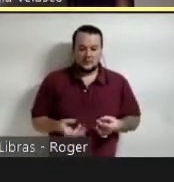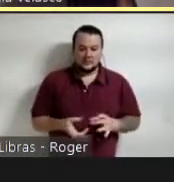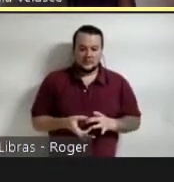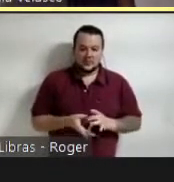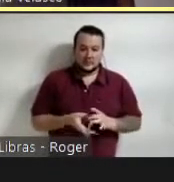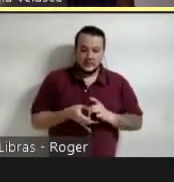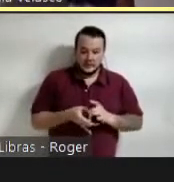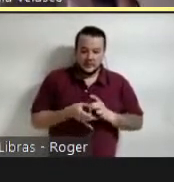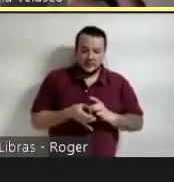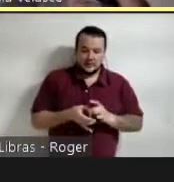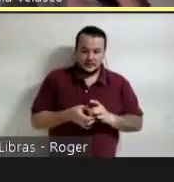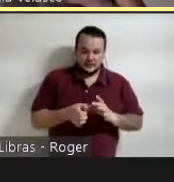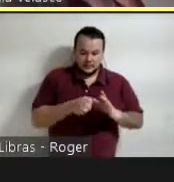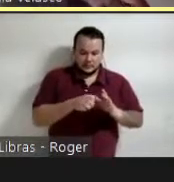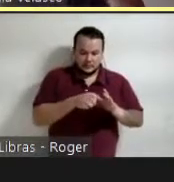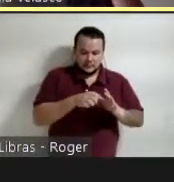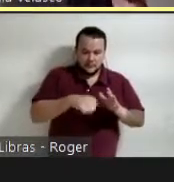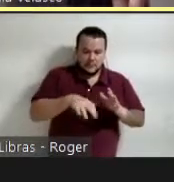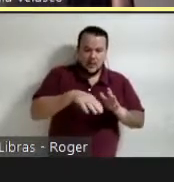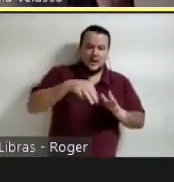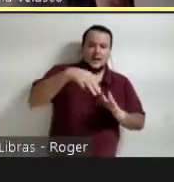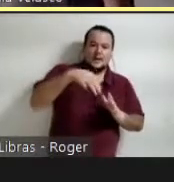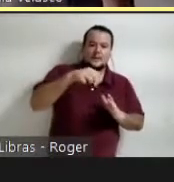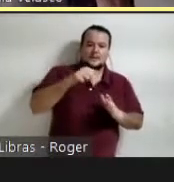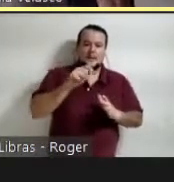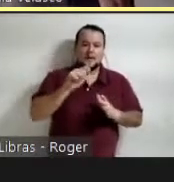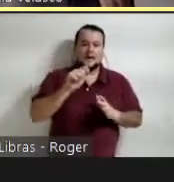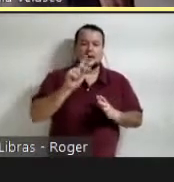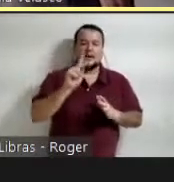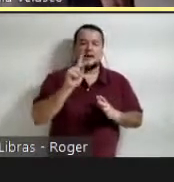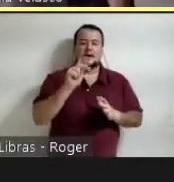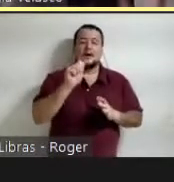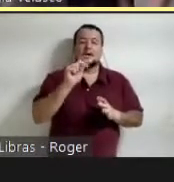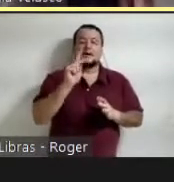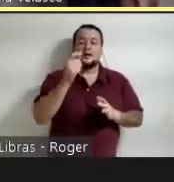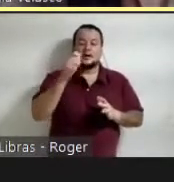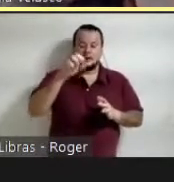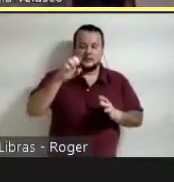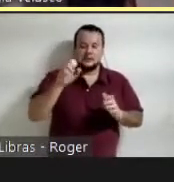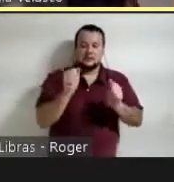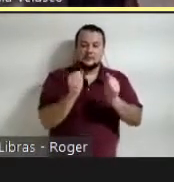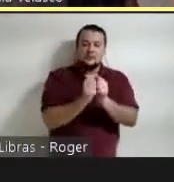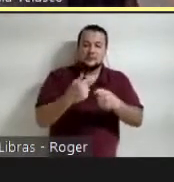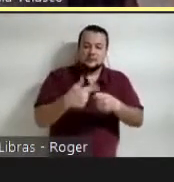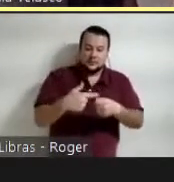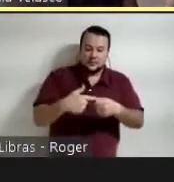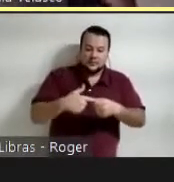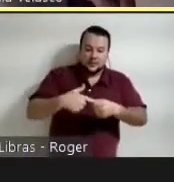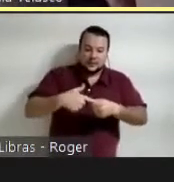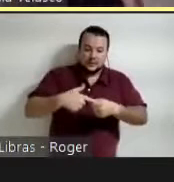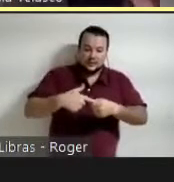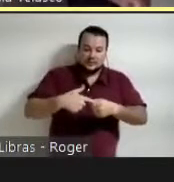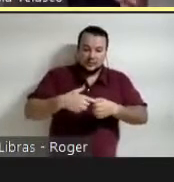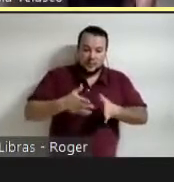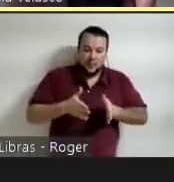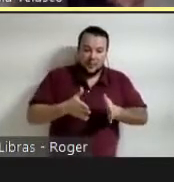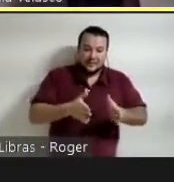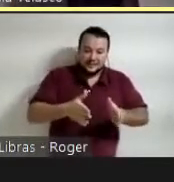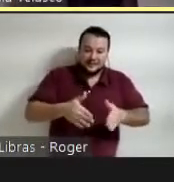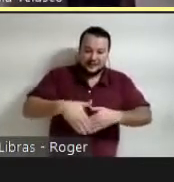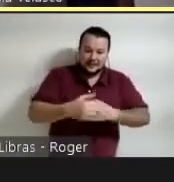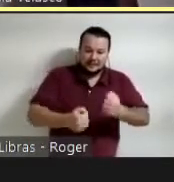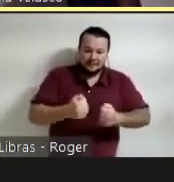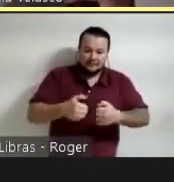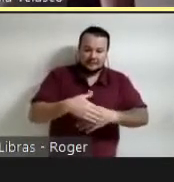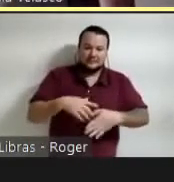costanera que estava de alguma maneira costanera norte e sur que estava interrompida por